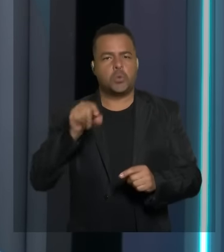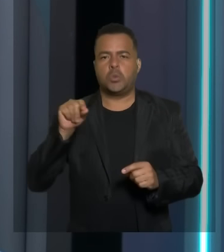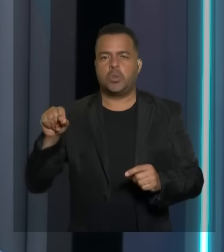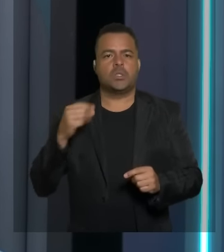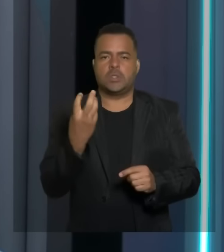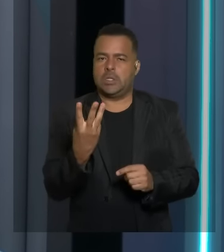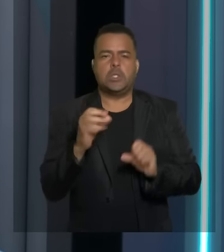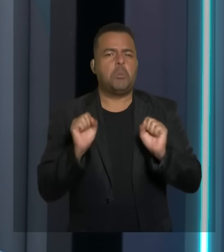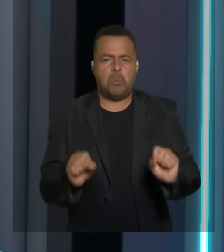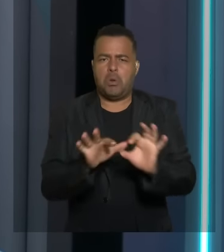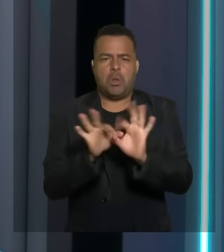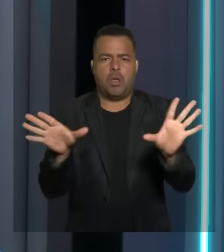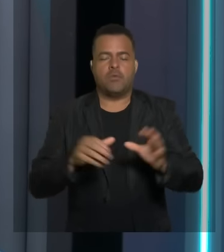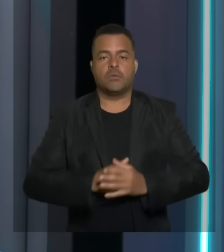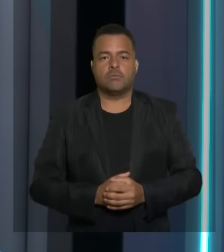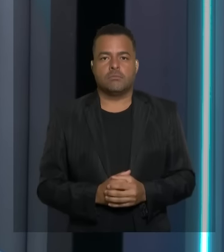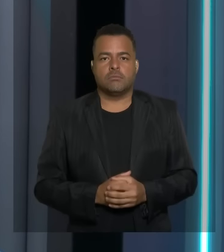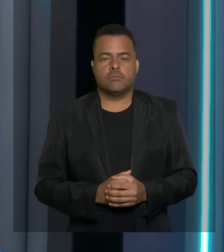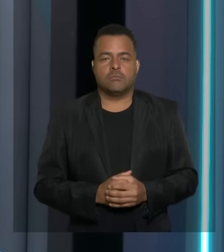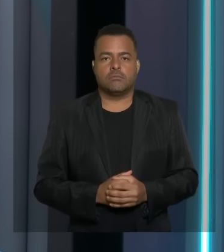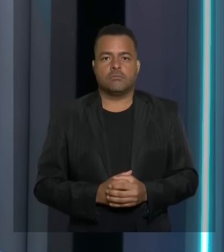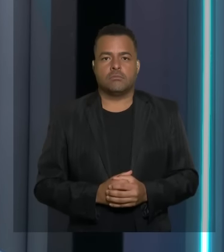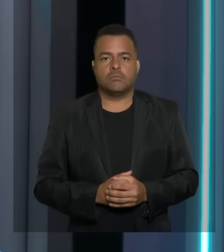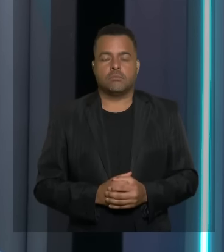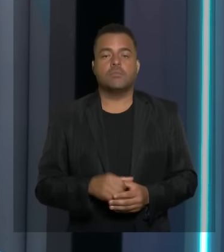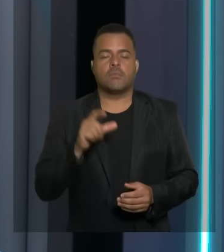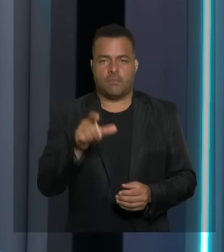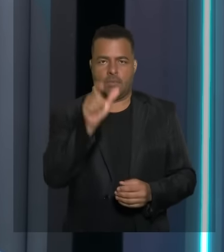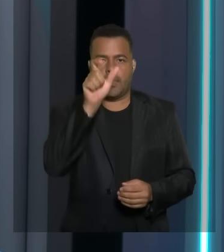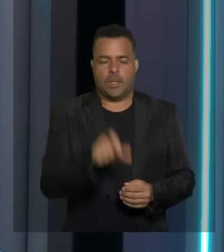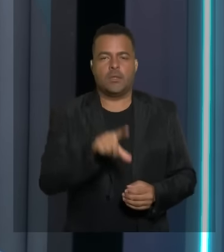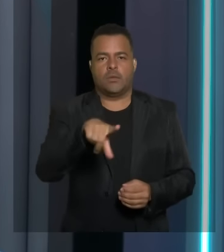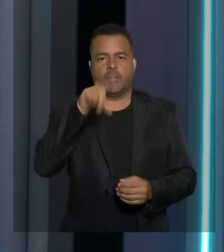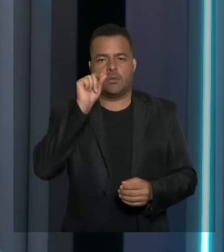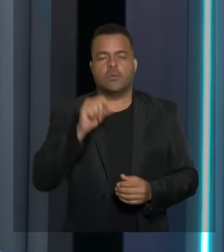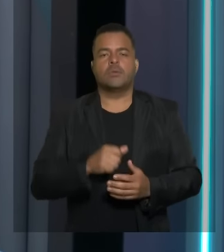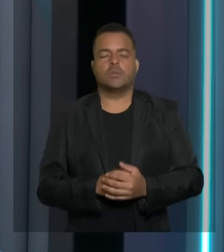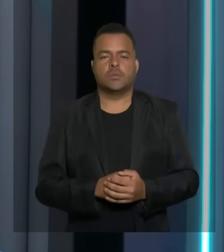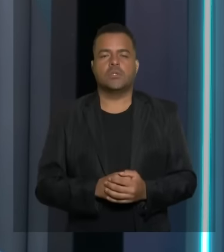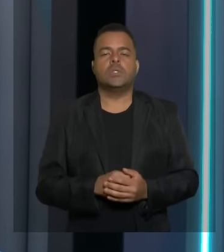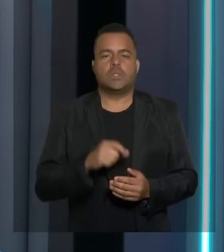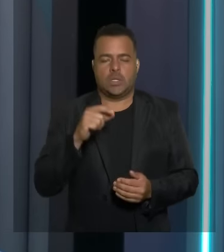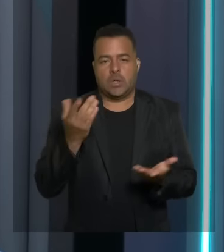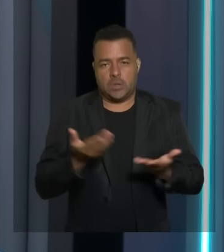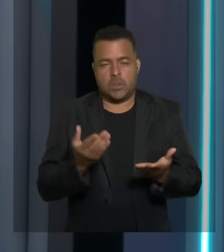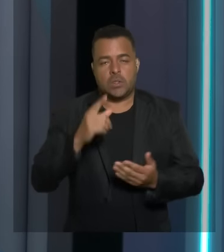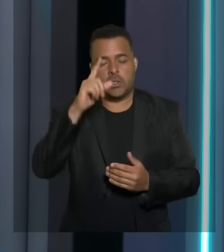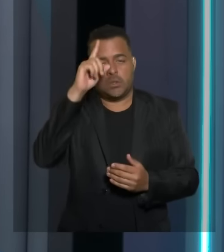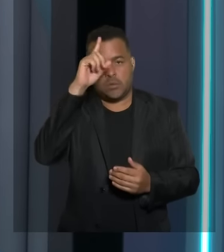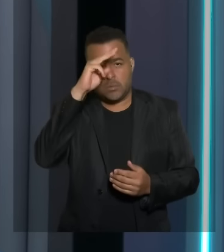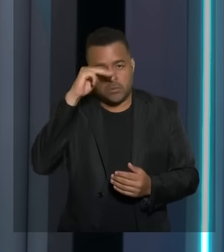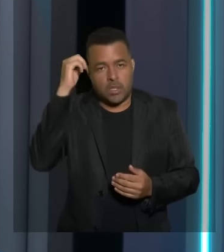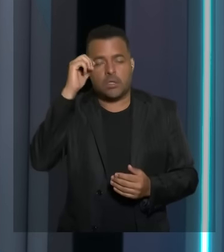três candidatos escolher o candidato Marcos Adriano 30 segundos para a pergunta